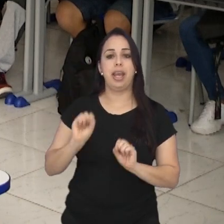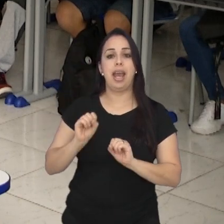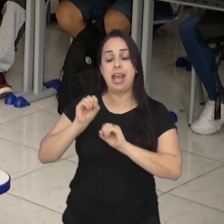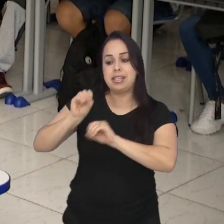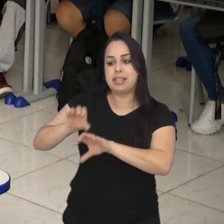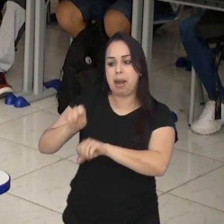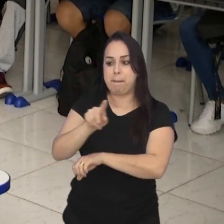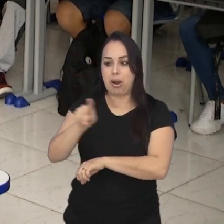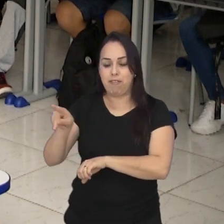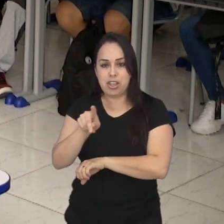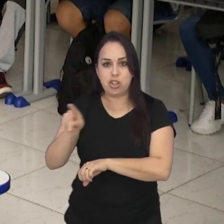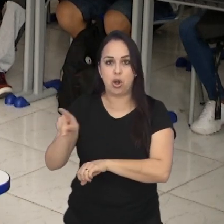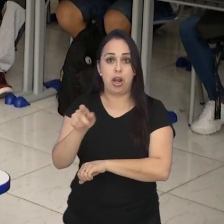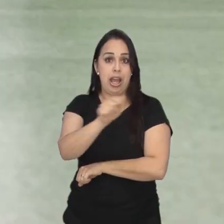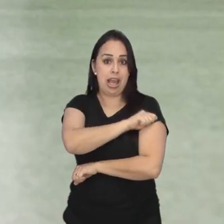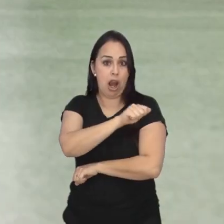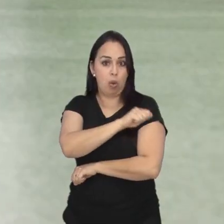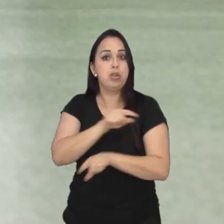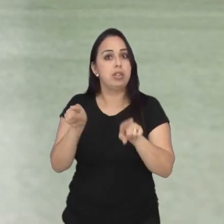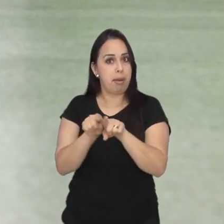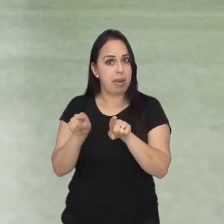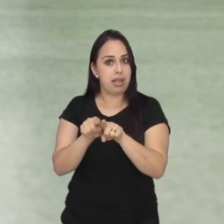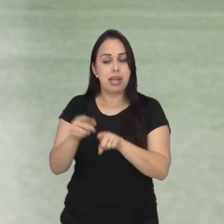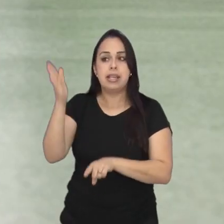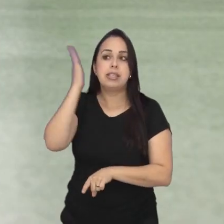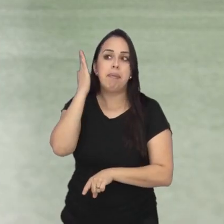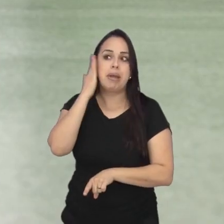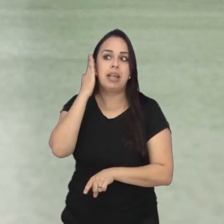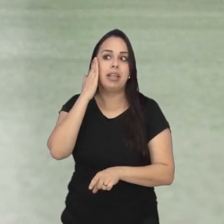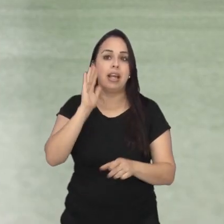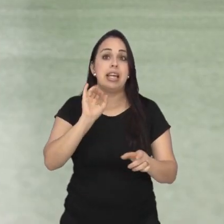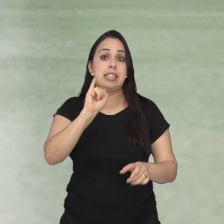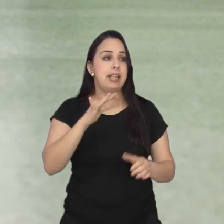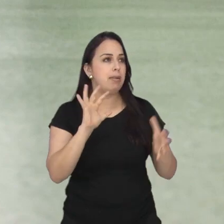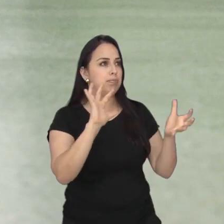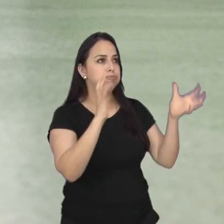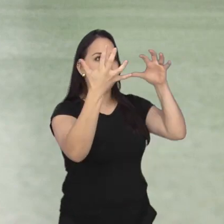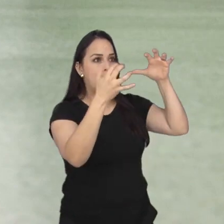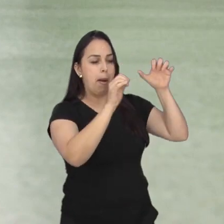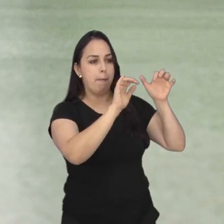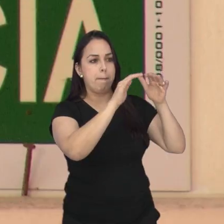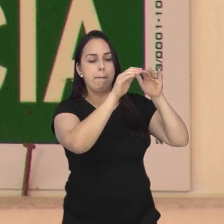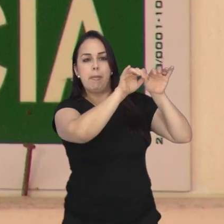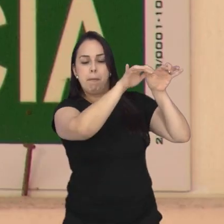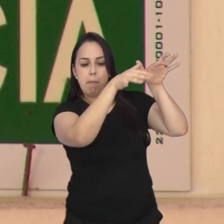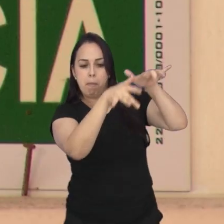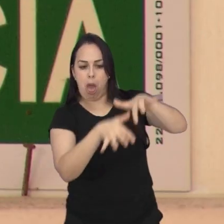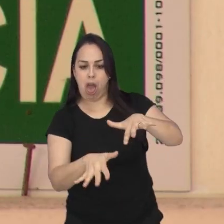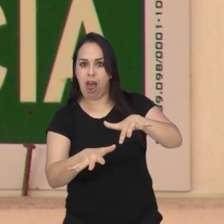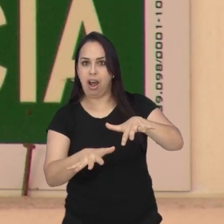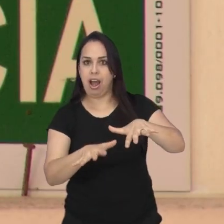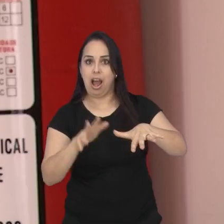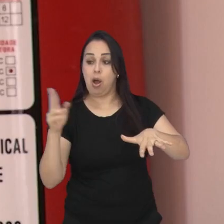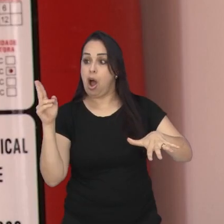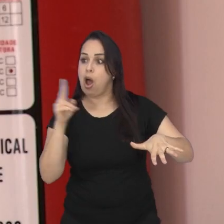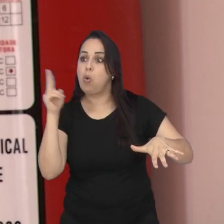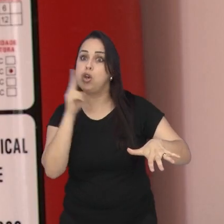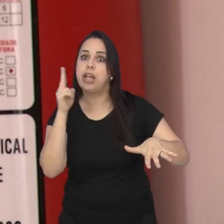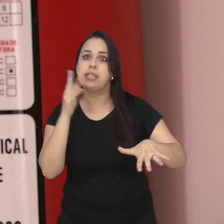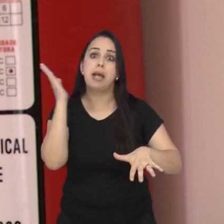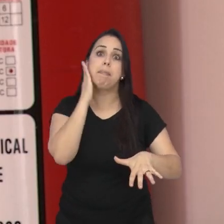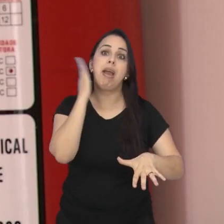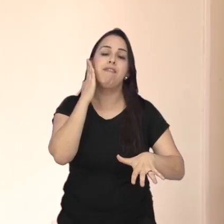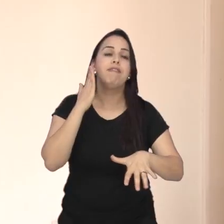professores, funcionários e alunos para que saibam agir corretamente e com racionalidade em casos de urgências, como